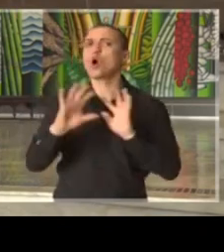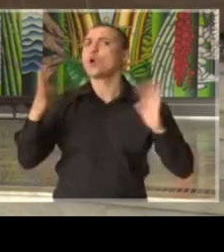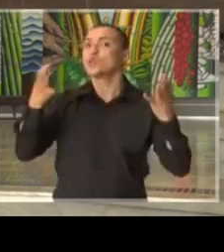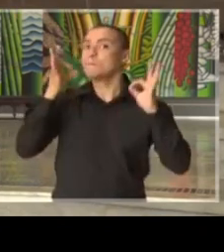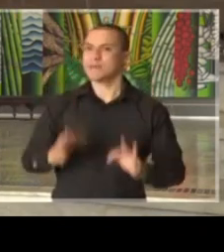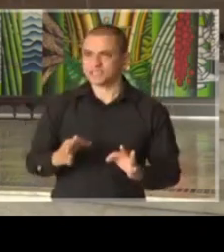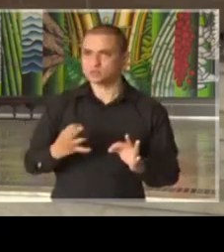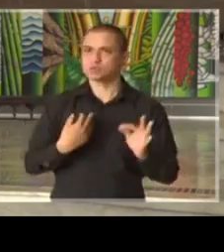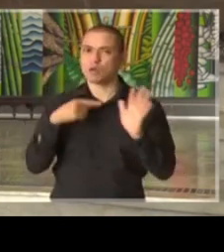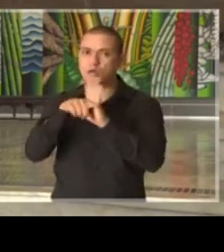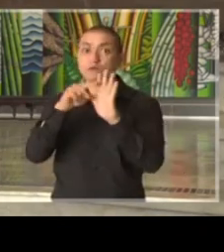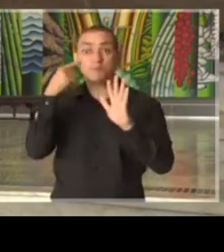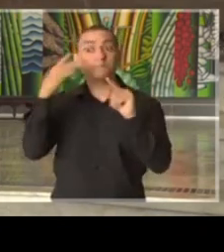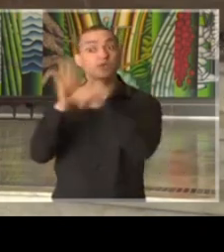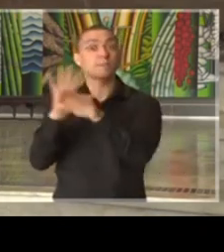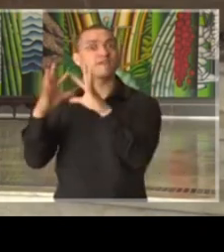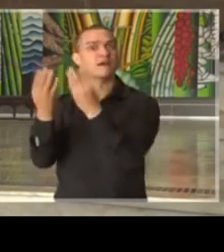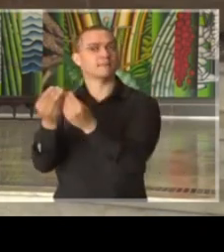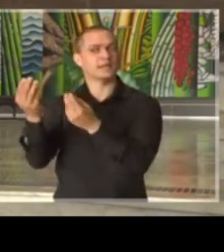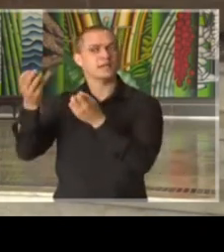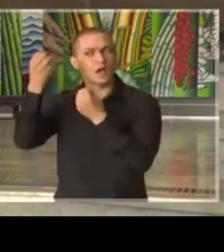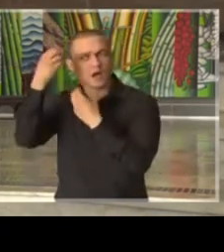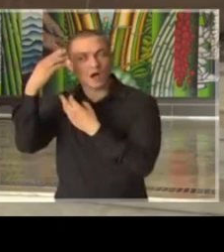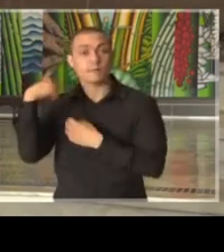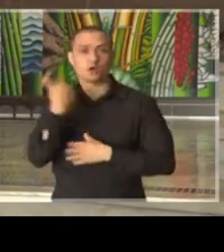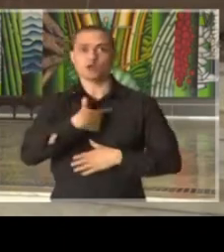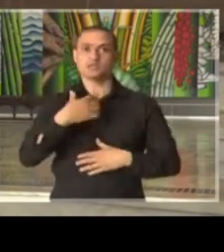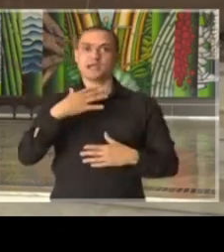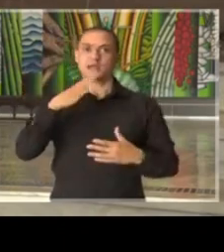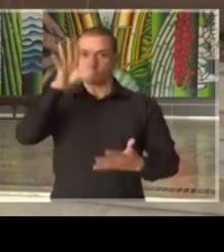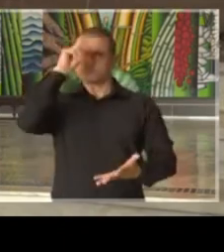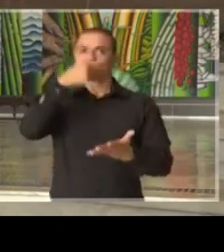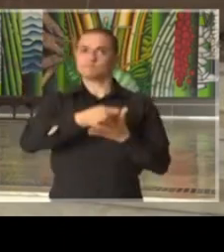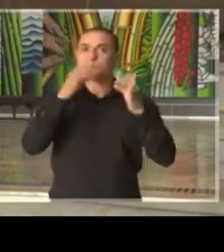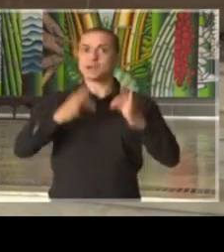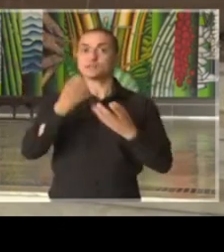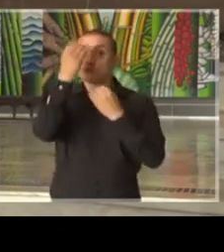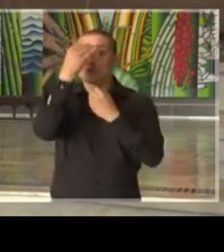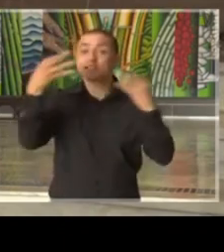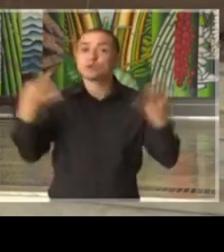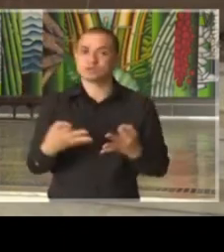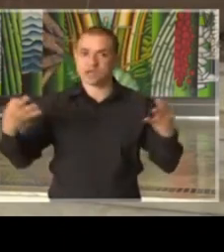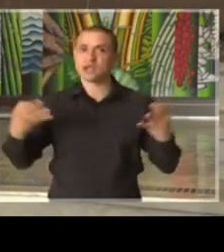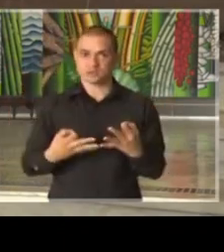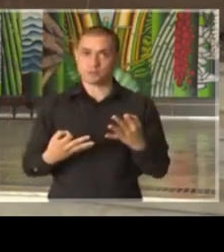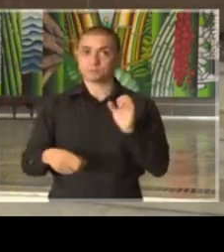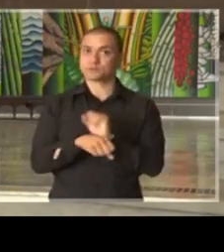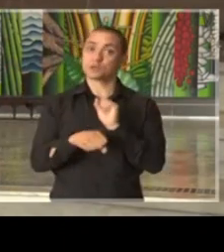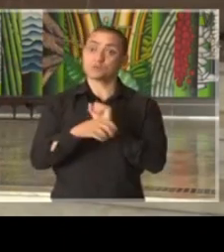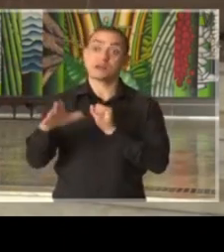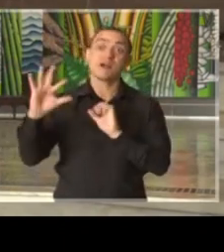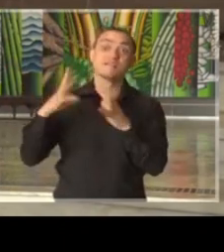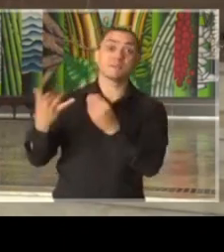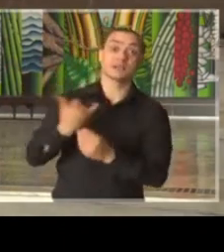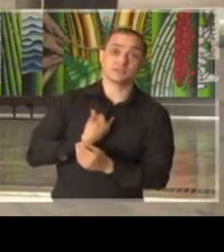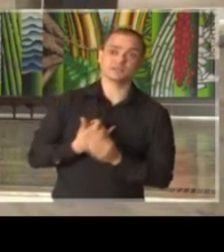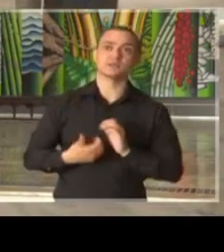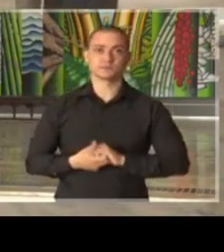dados com a família para que a gente possa dar todas as informações necessárias e adequadas ao longo do dia.